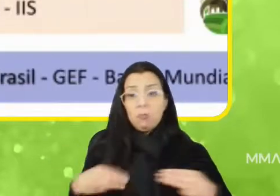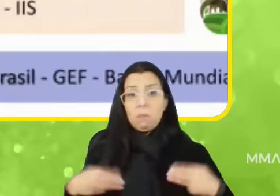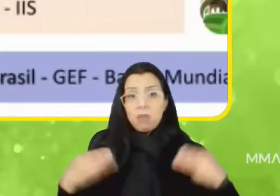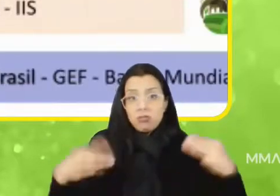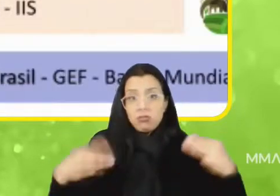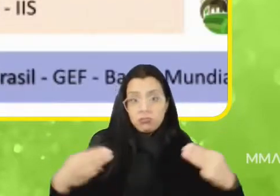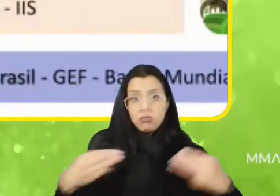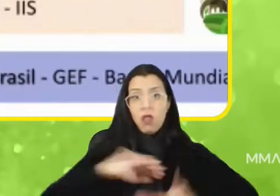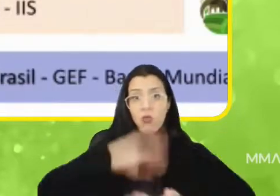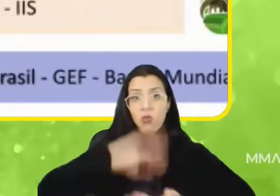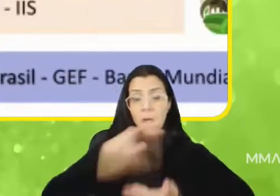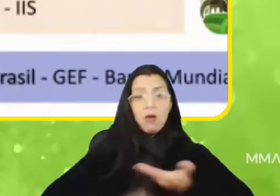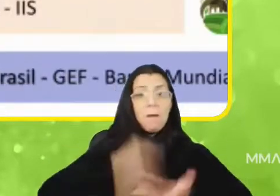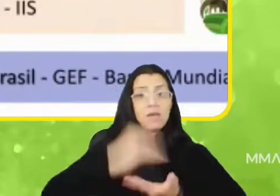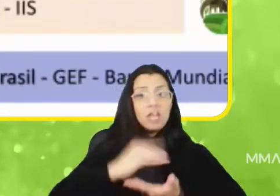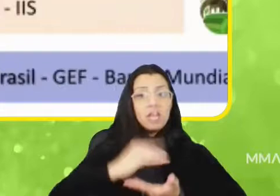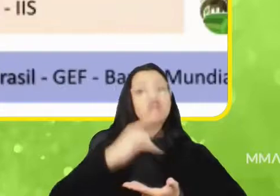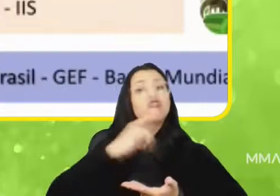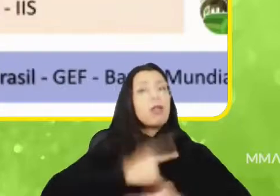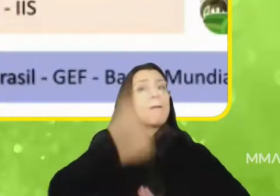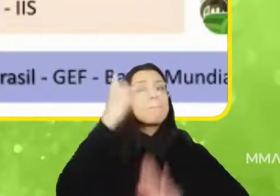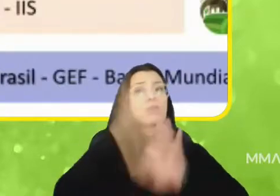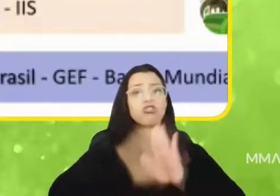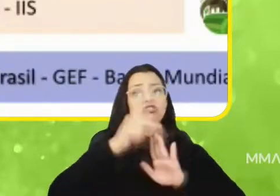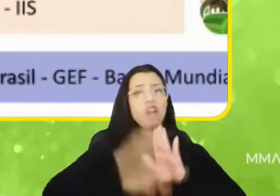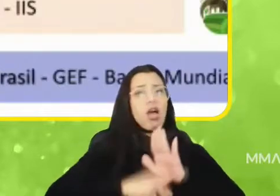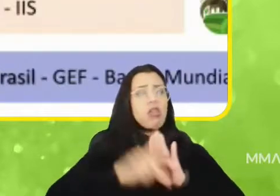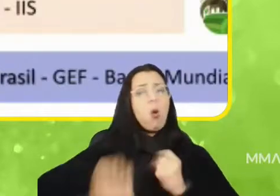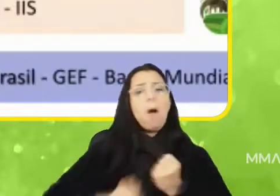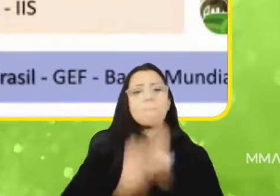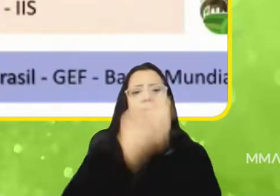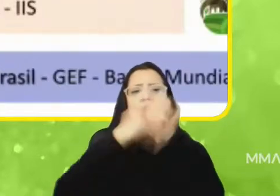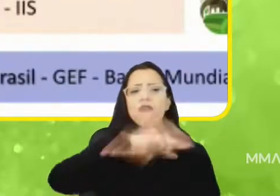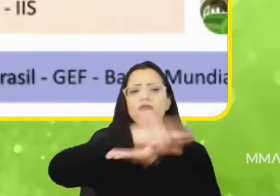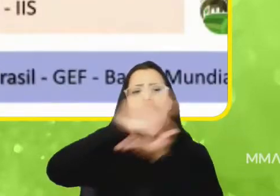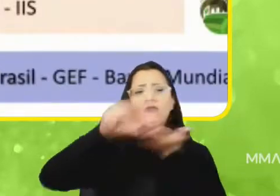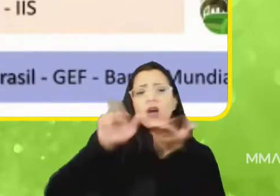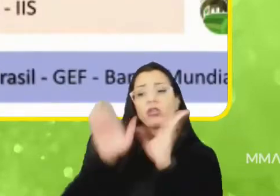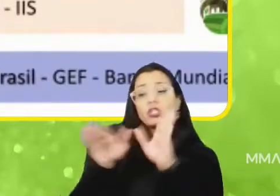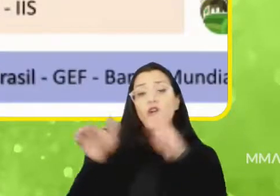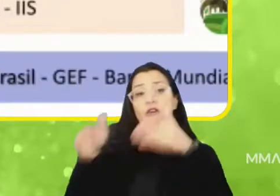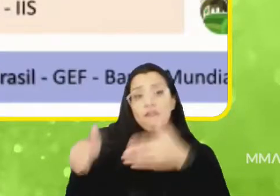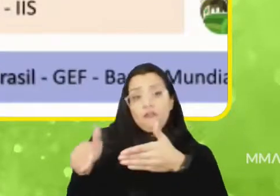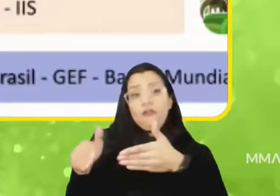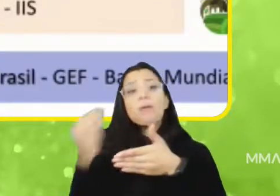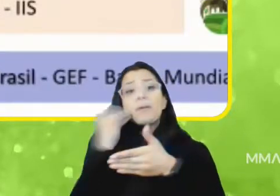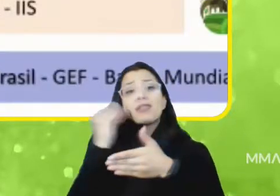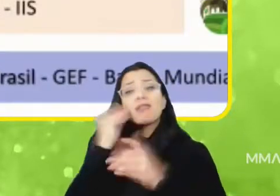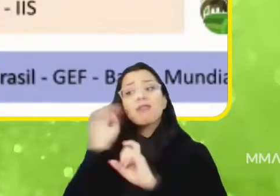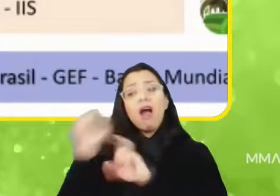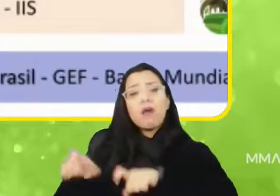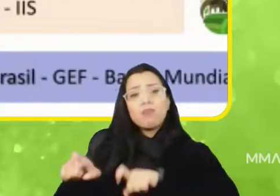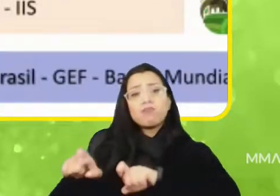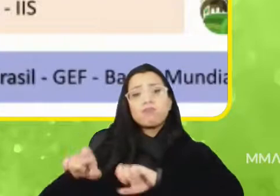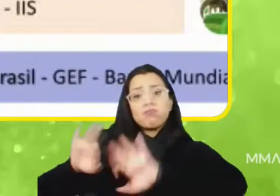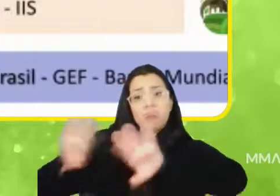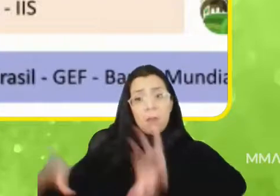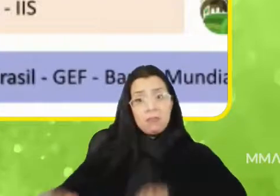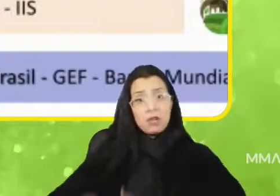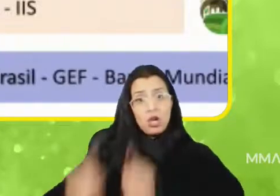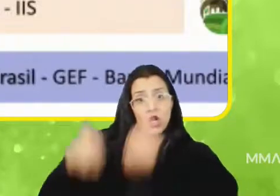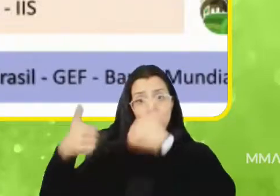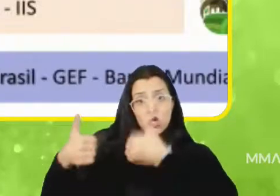projetos, com apoio de diversos projetos que a gente tem, que são voltados para a recuperação da vegetação nativa. Então, um deles